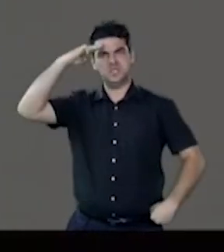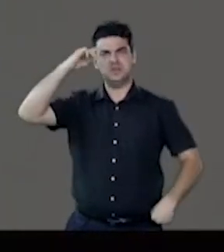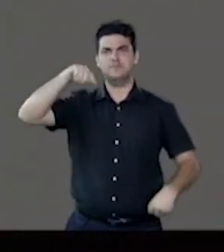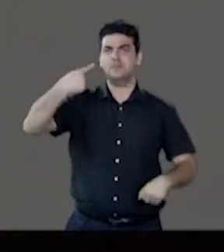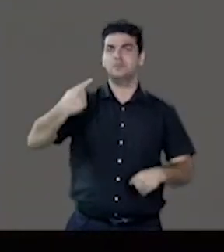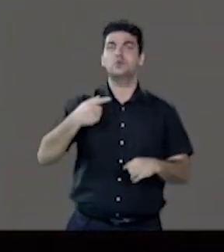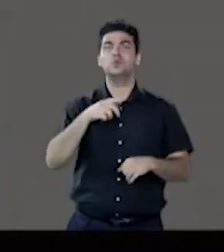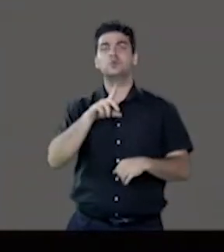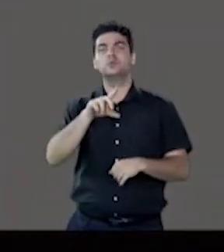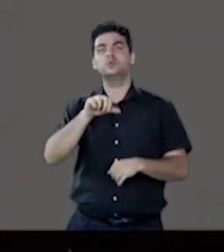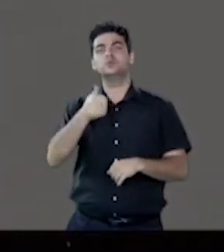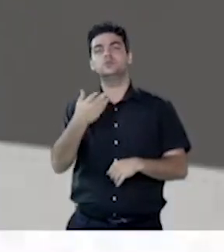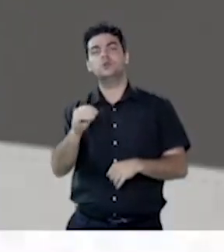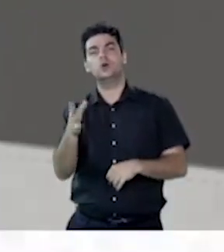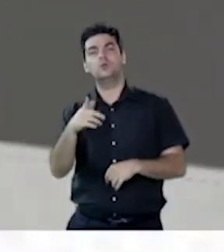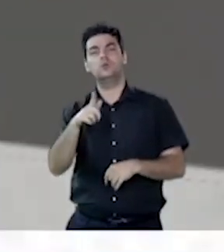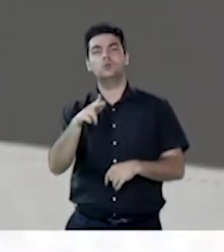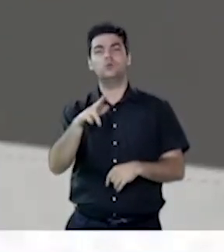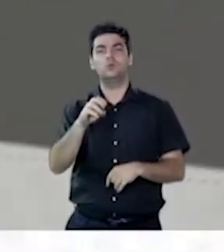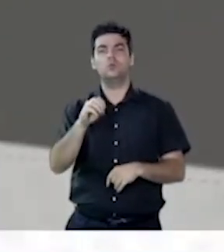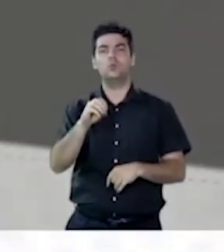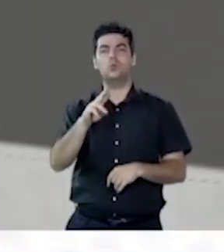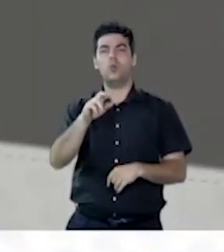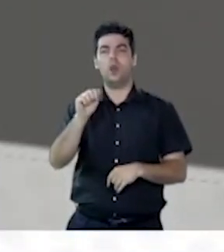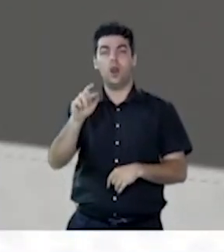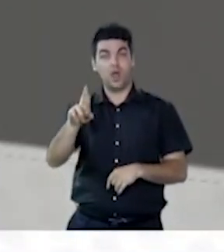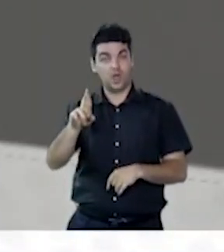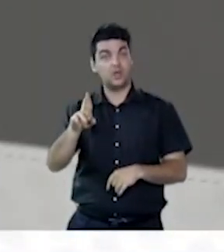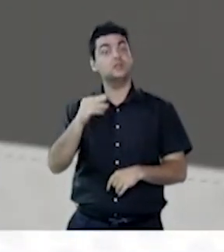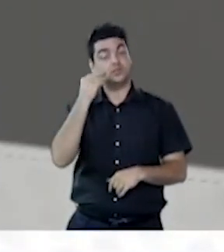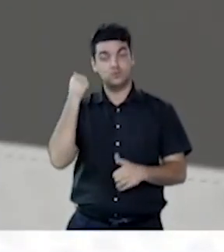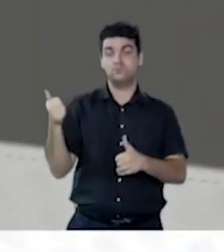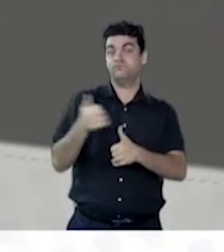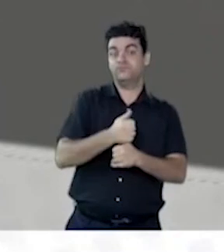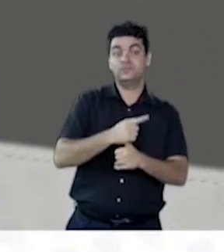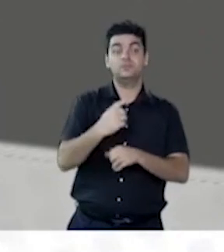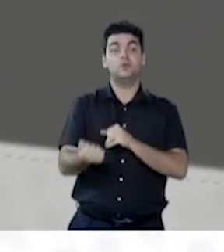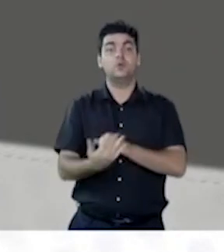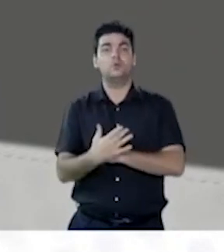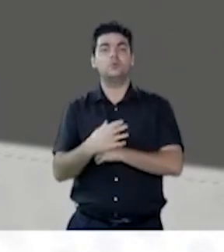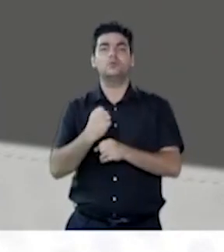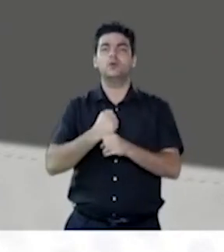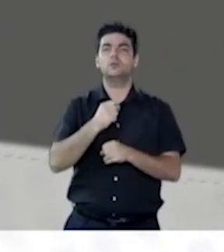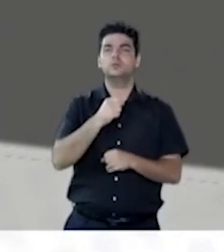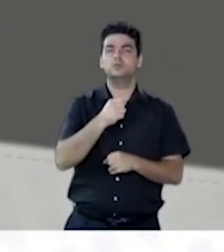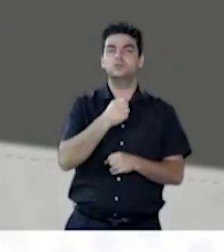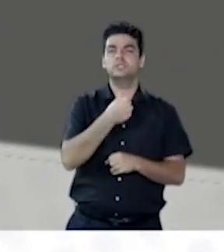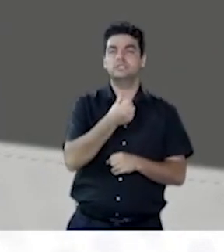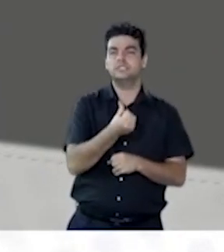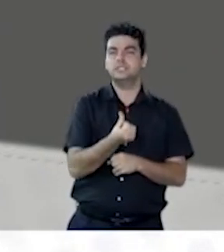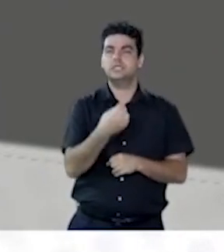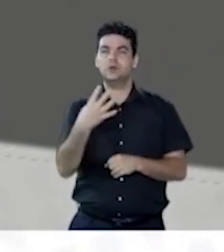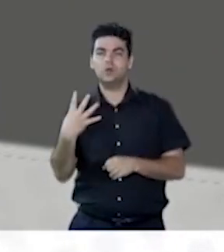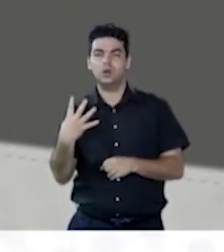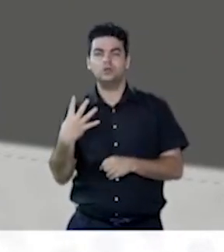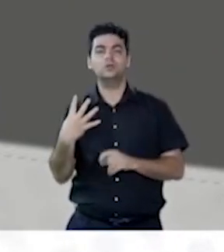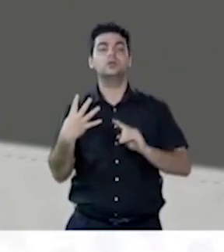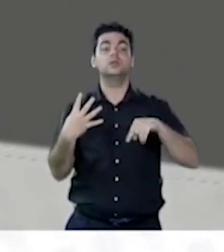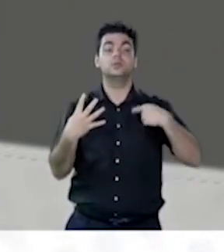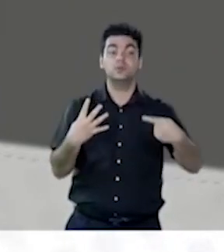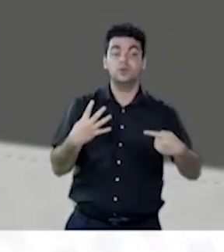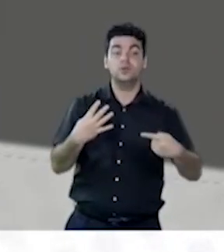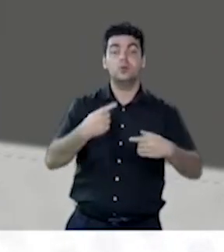posse de João Goulart quando da renúncia de Jânio Quadros, o golpe de 1964, a